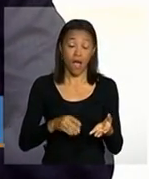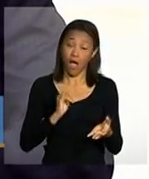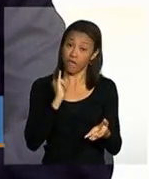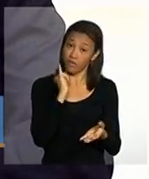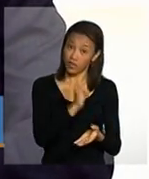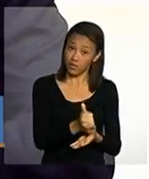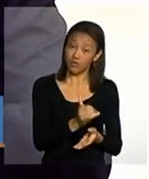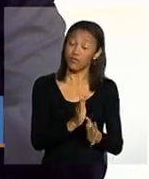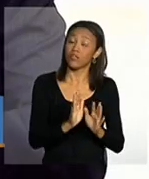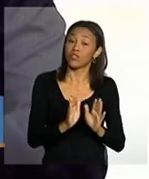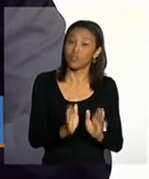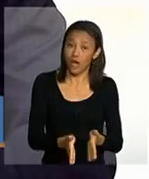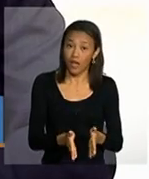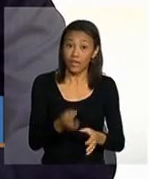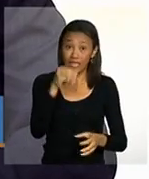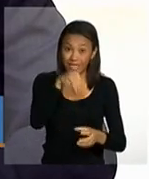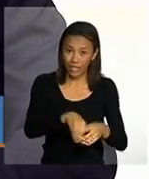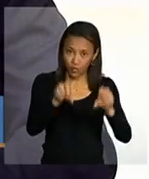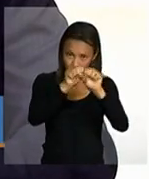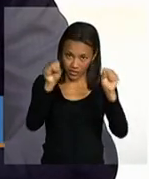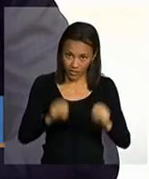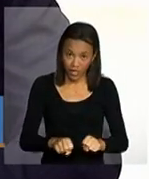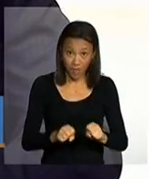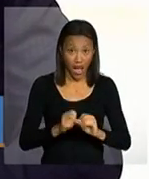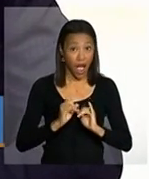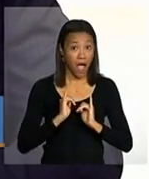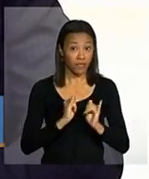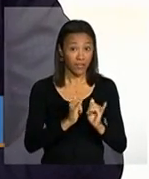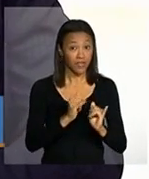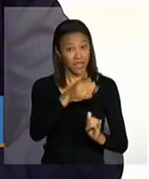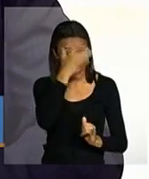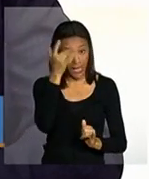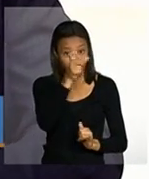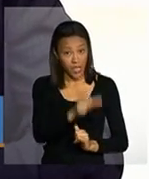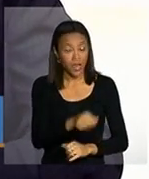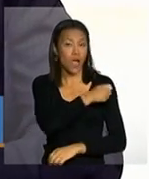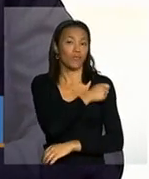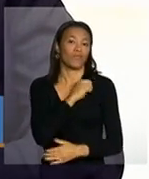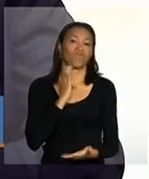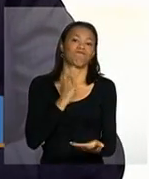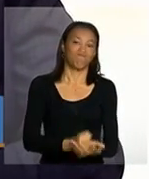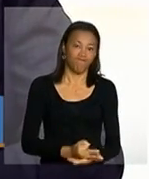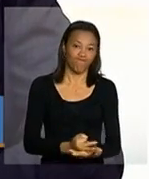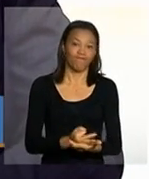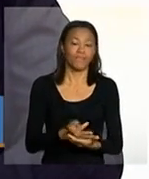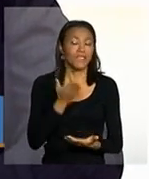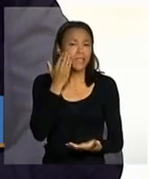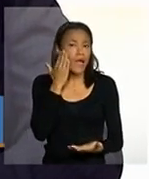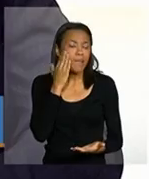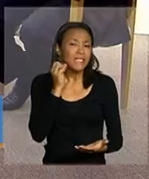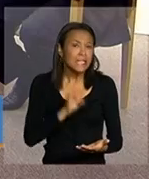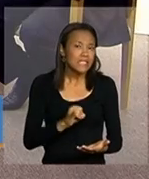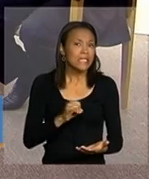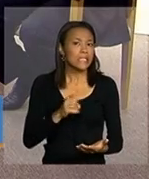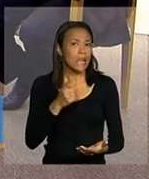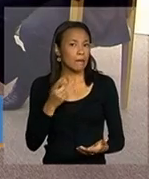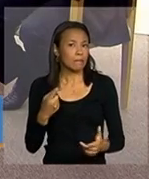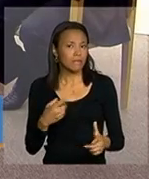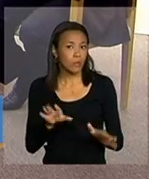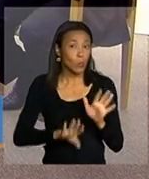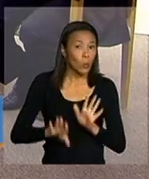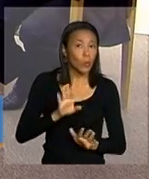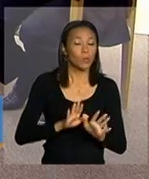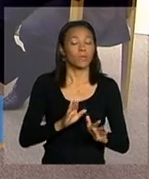no sistema de alerta da gente em relação a verificar se há vulnerabilidade ou não